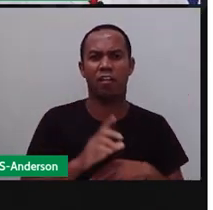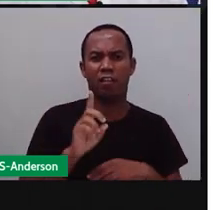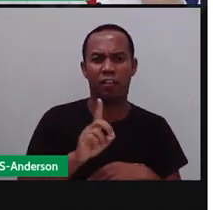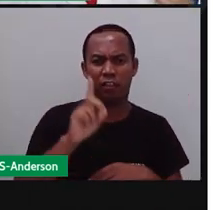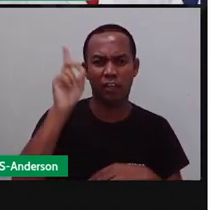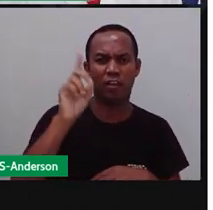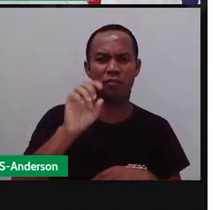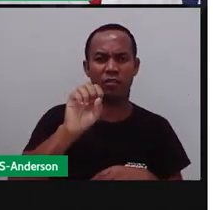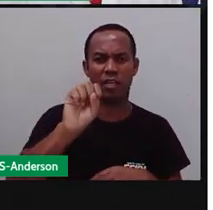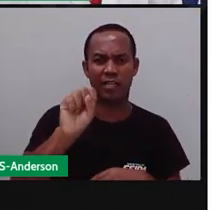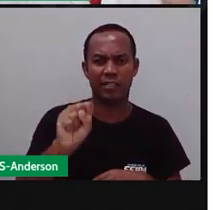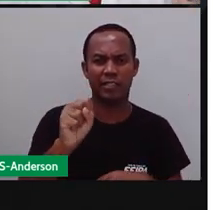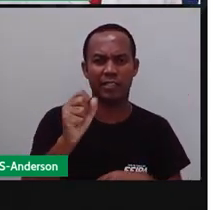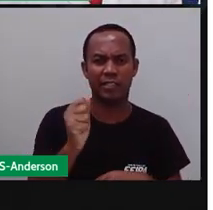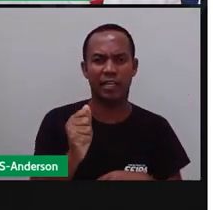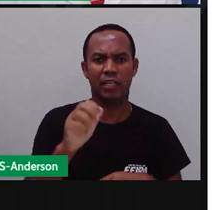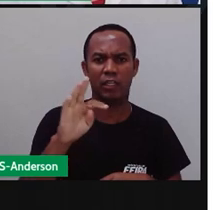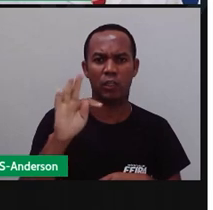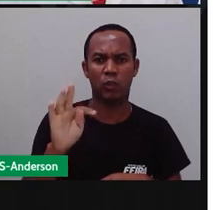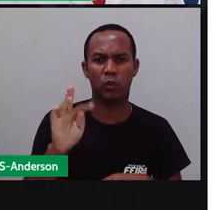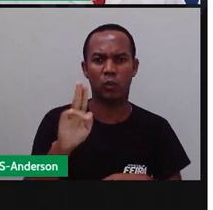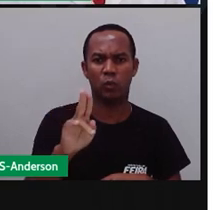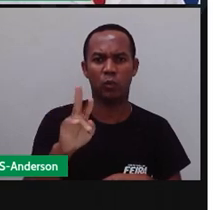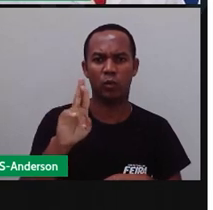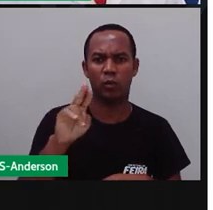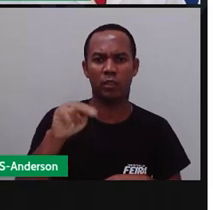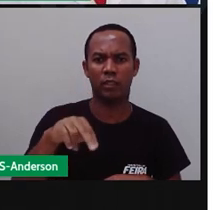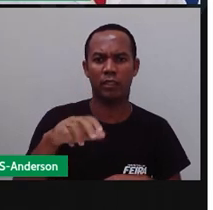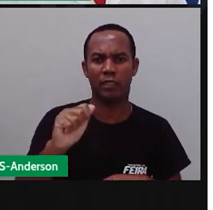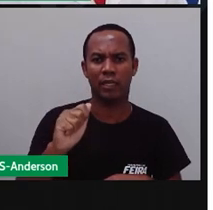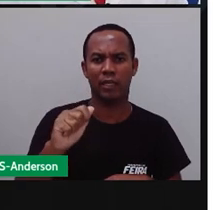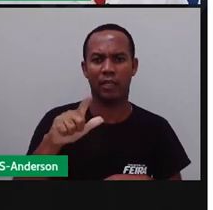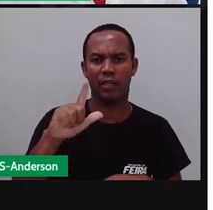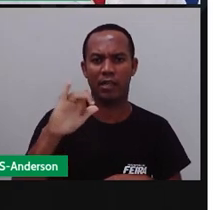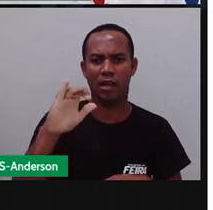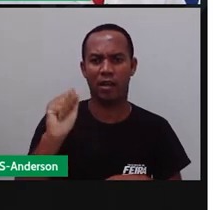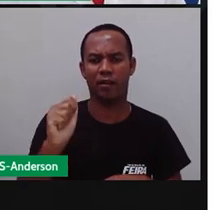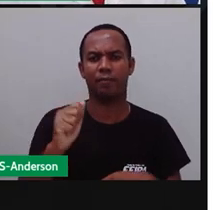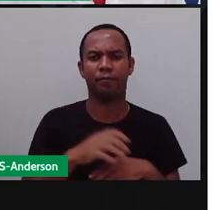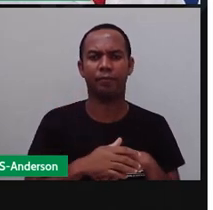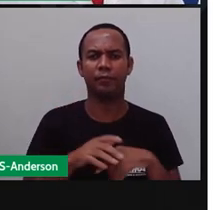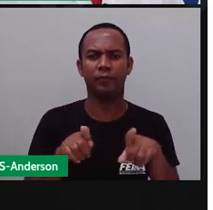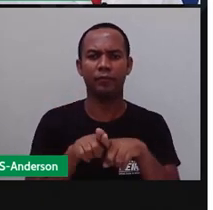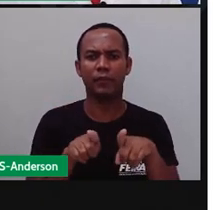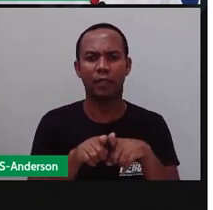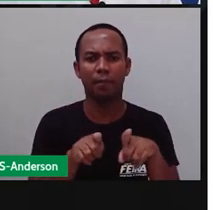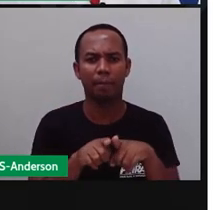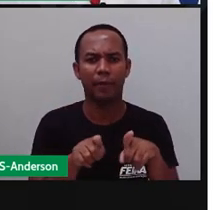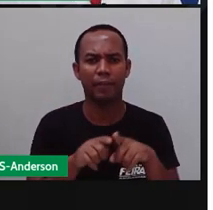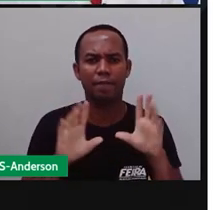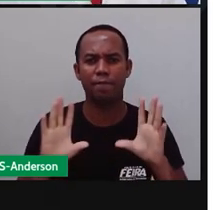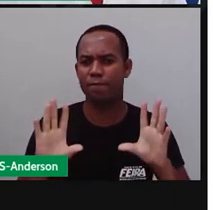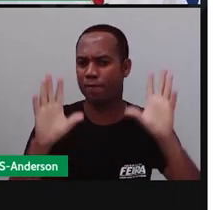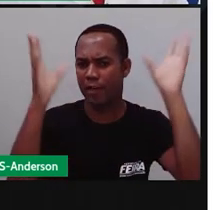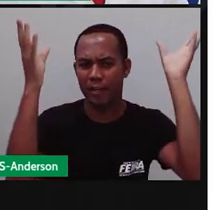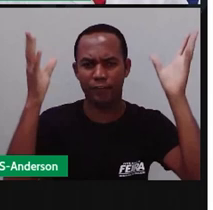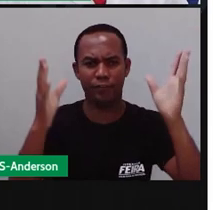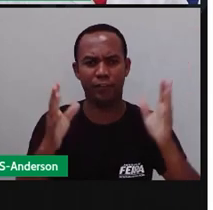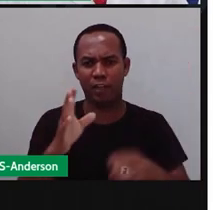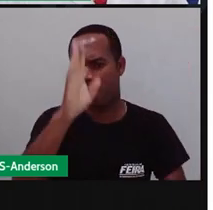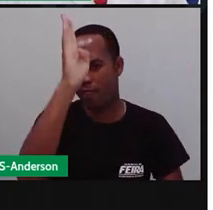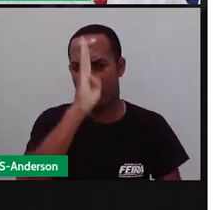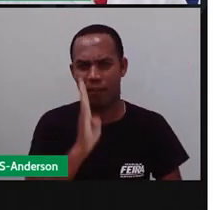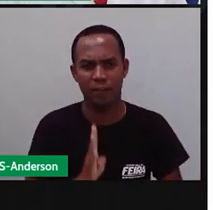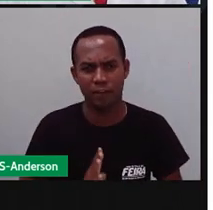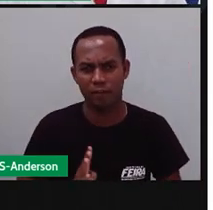Muita comida, muita bebida. Com banquetes públicos e rituais, a